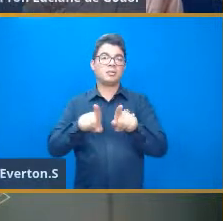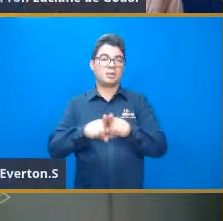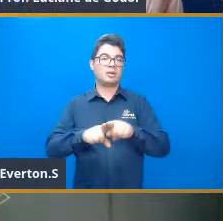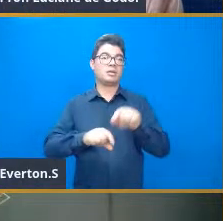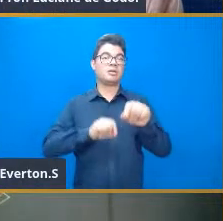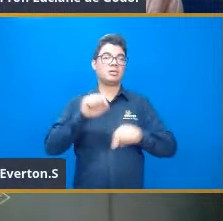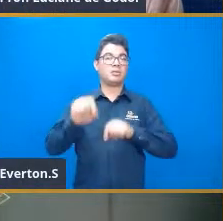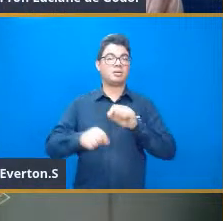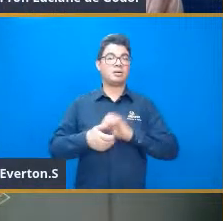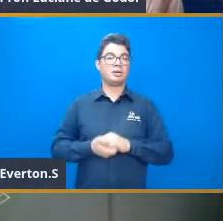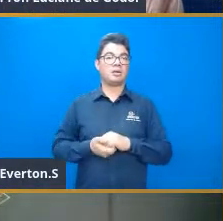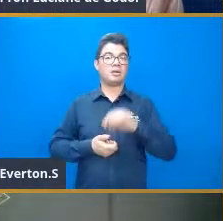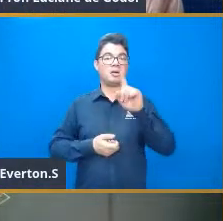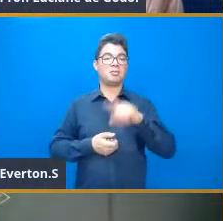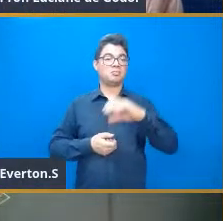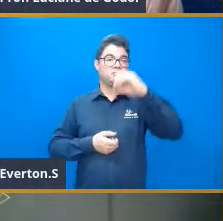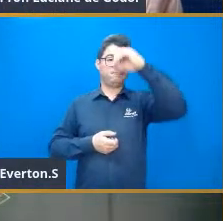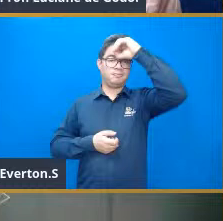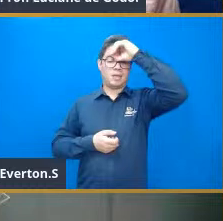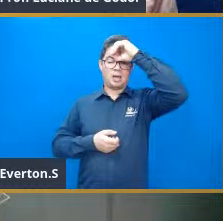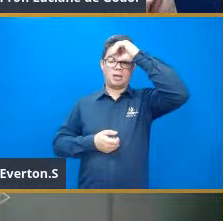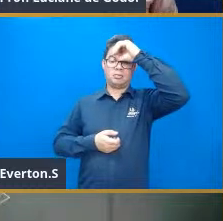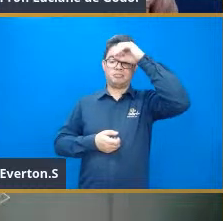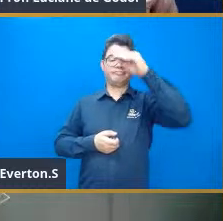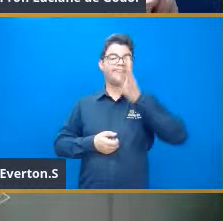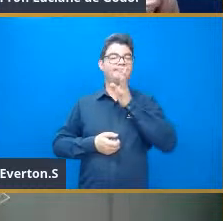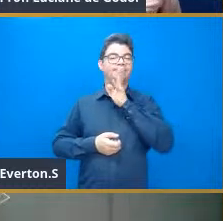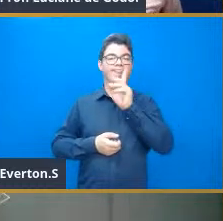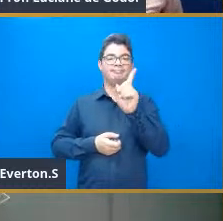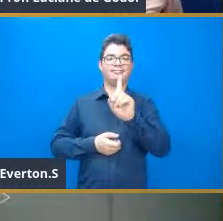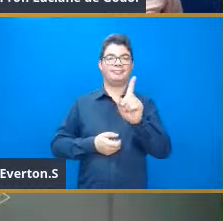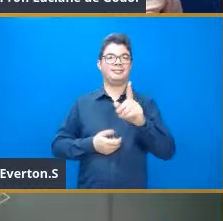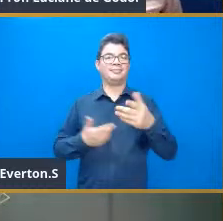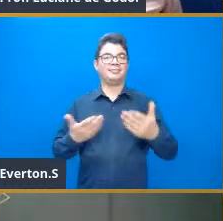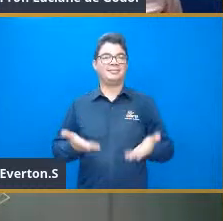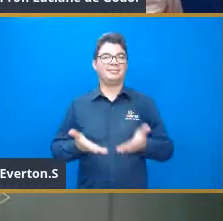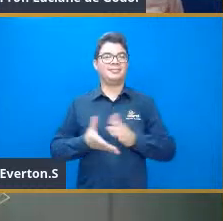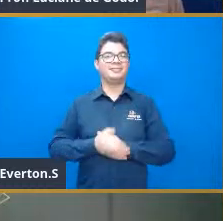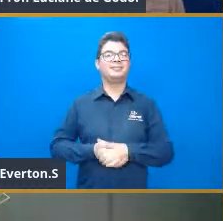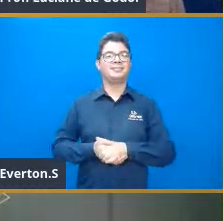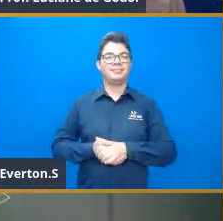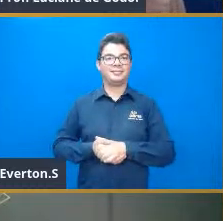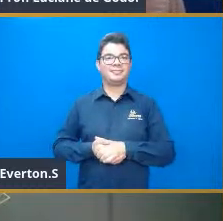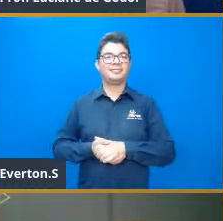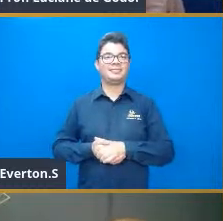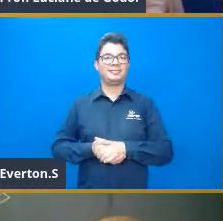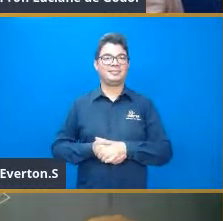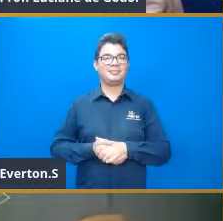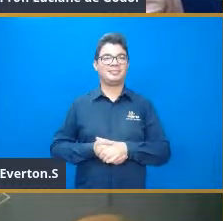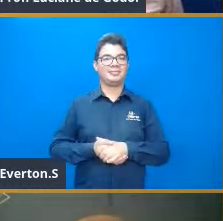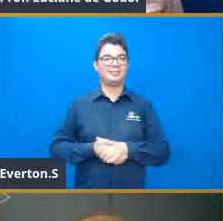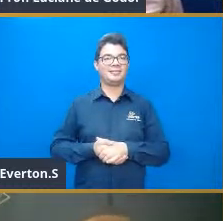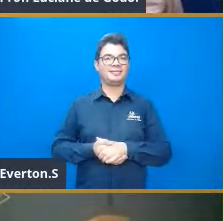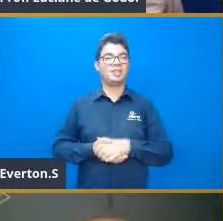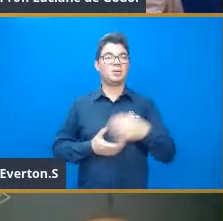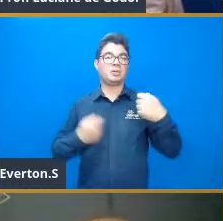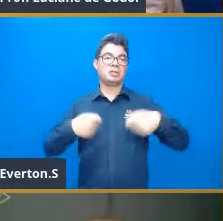você almoçou um zero, um zero à esquerda em calculadora científica, né, e gráfica, precisa de um cursinho.